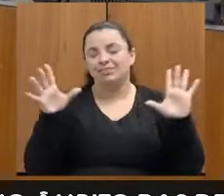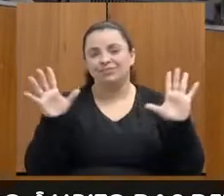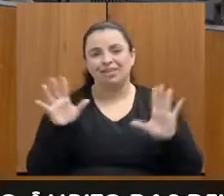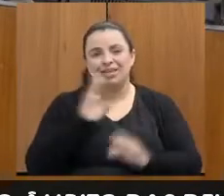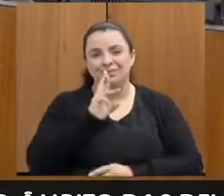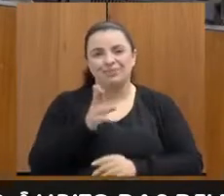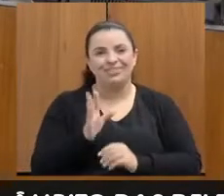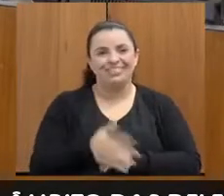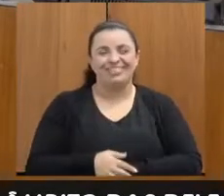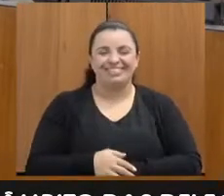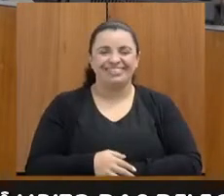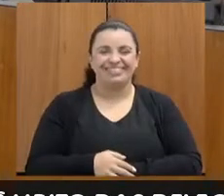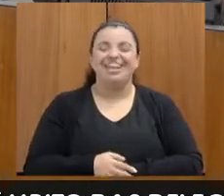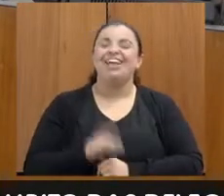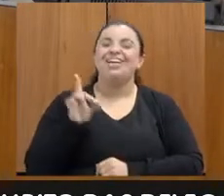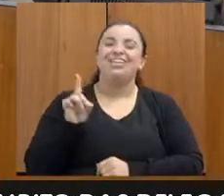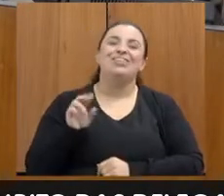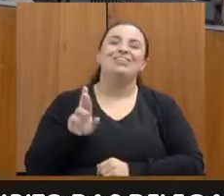Doutora Kyria.